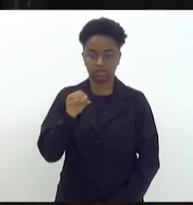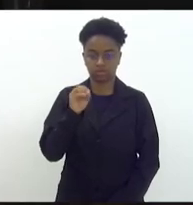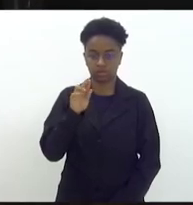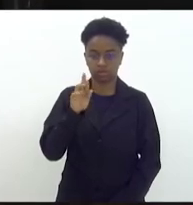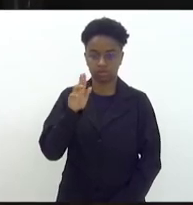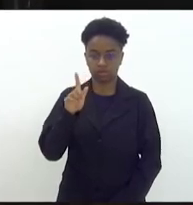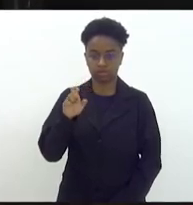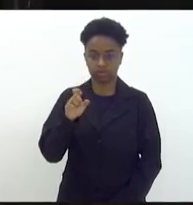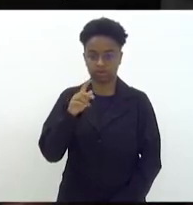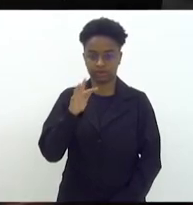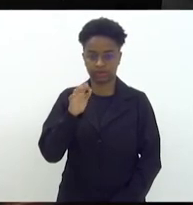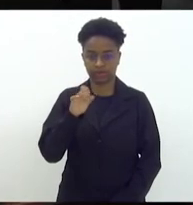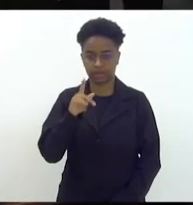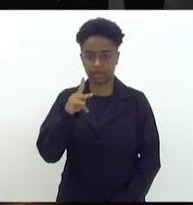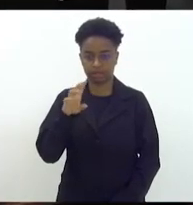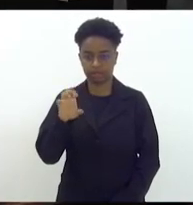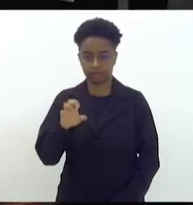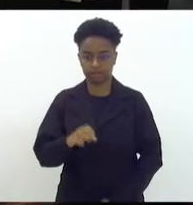deputada Marta Rocha.